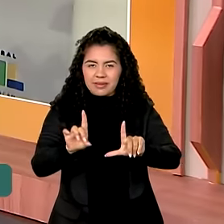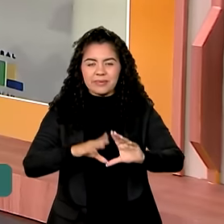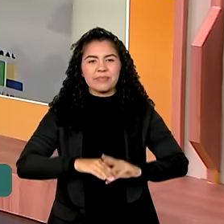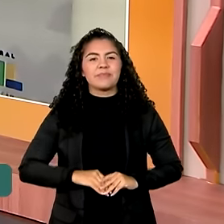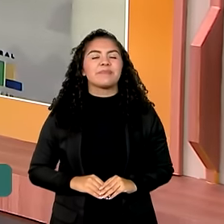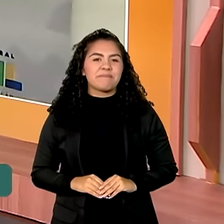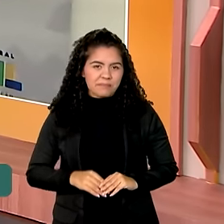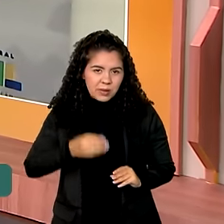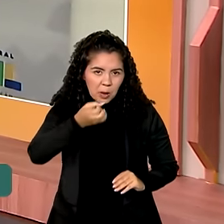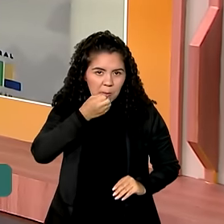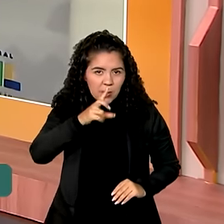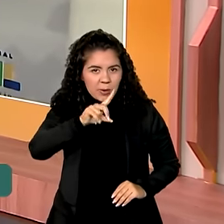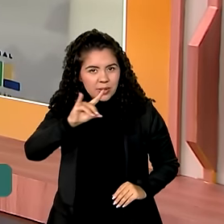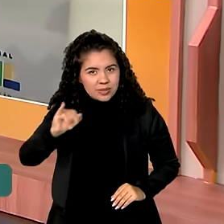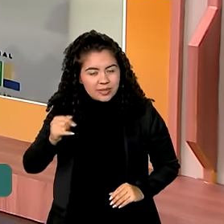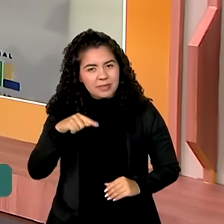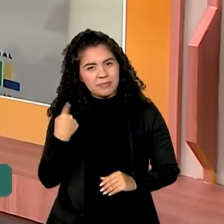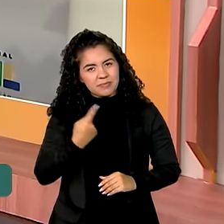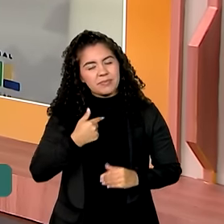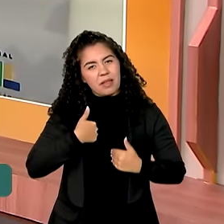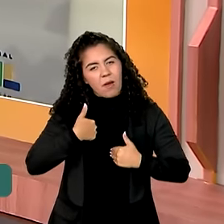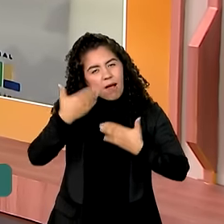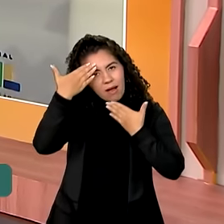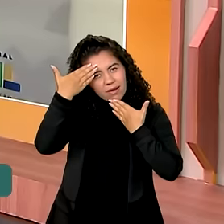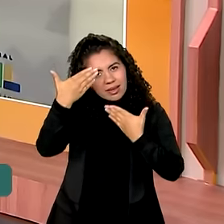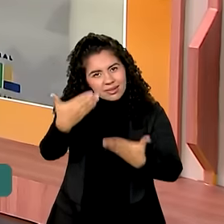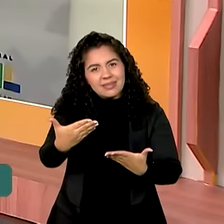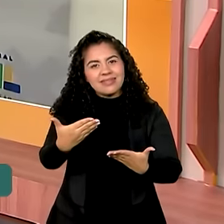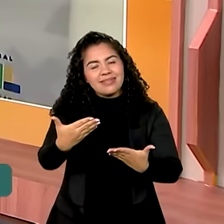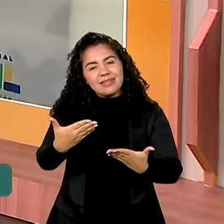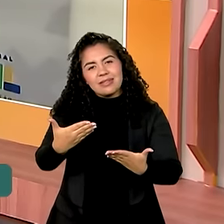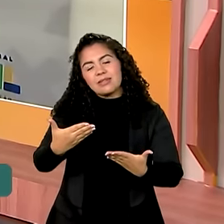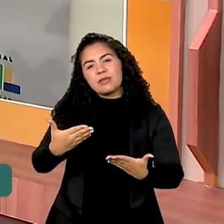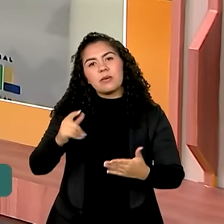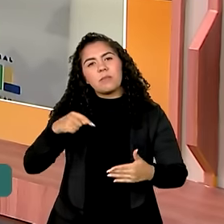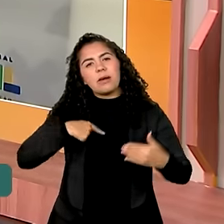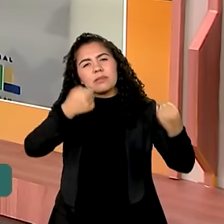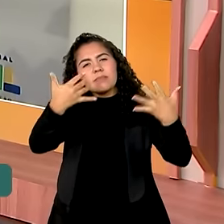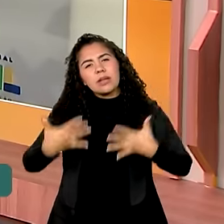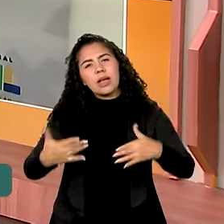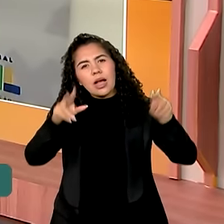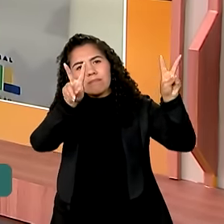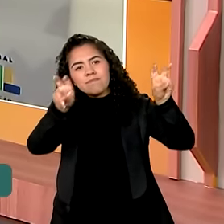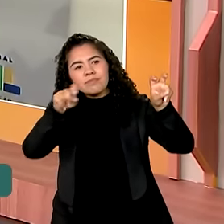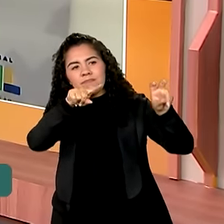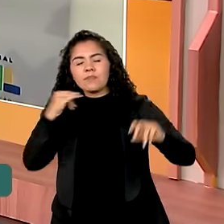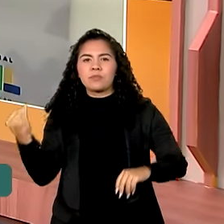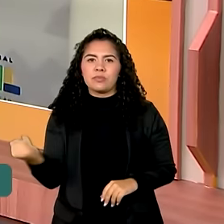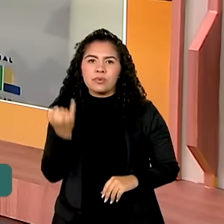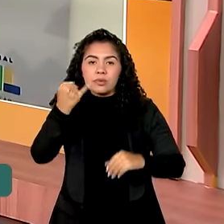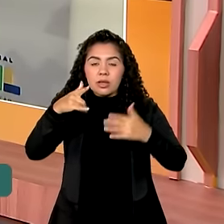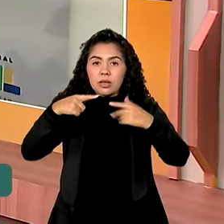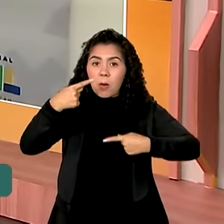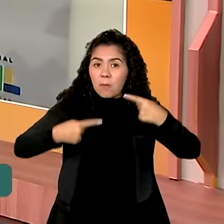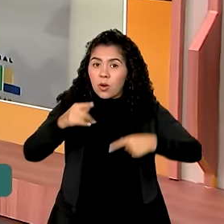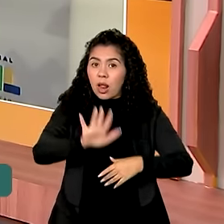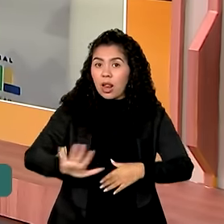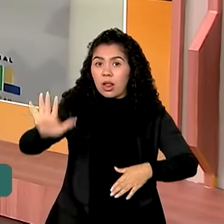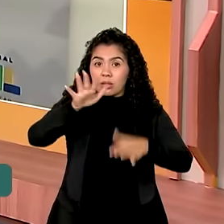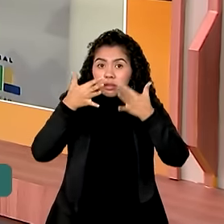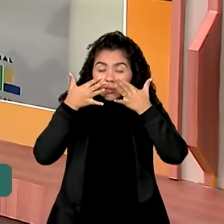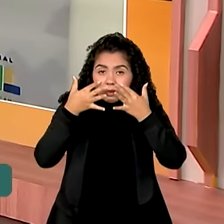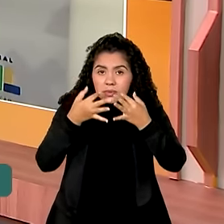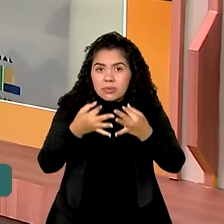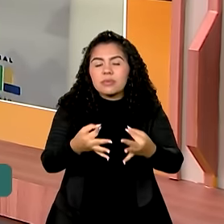Bom dia. A gente agradece o convite para falar sobre essa importante pauta que é a Política Nacional de Atenção Integral à Saúde do